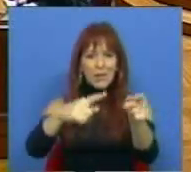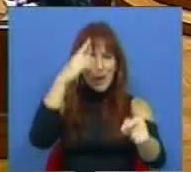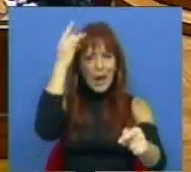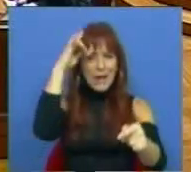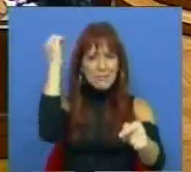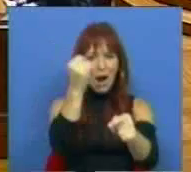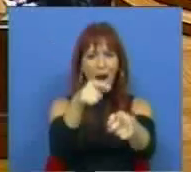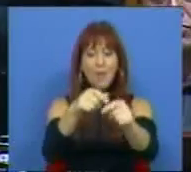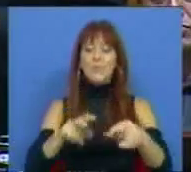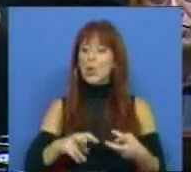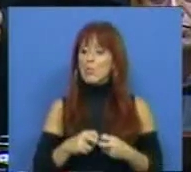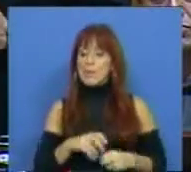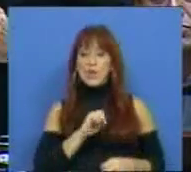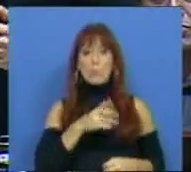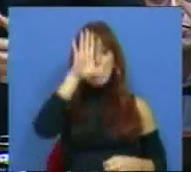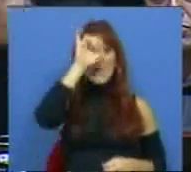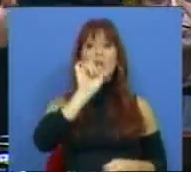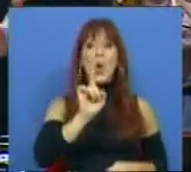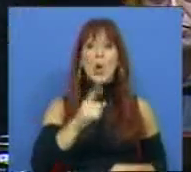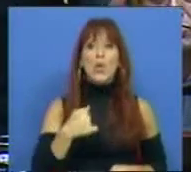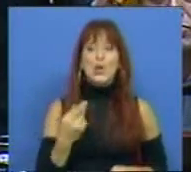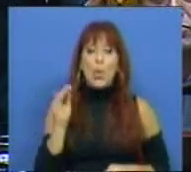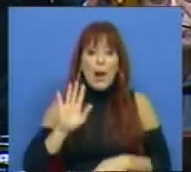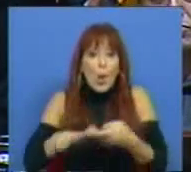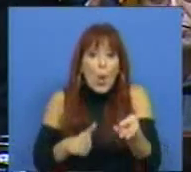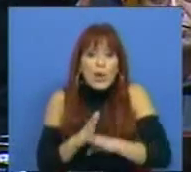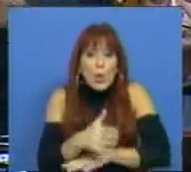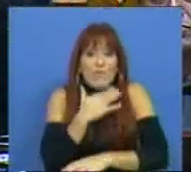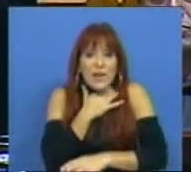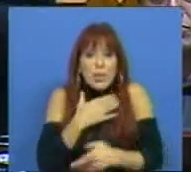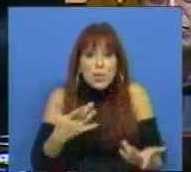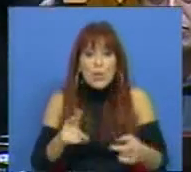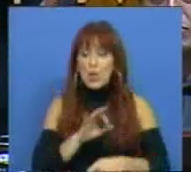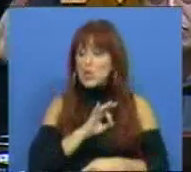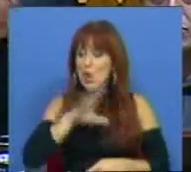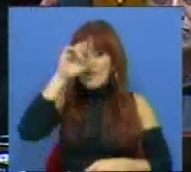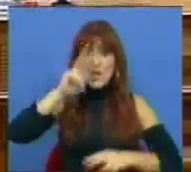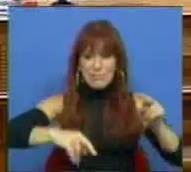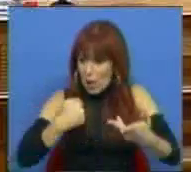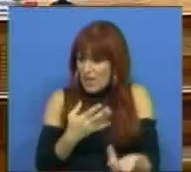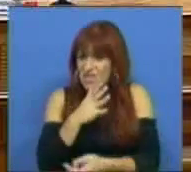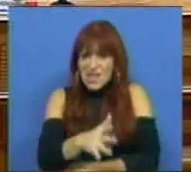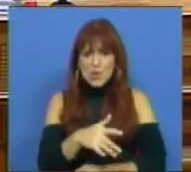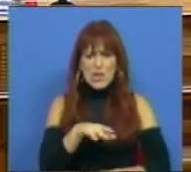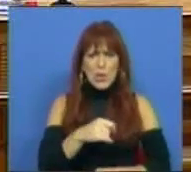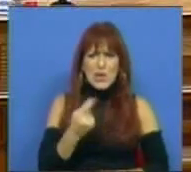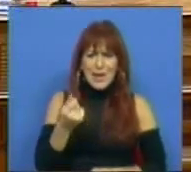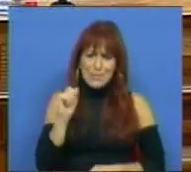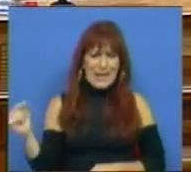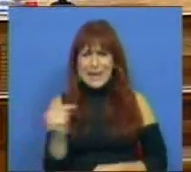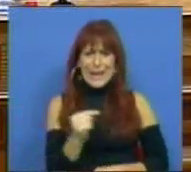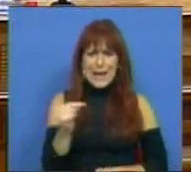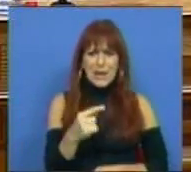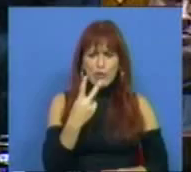foi um crime. O problema, Sr. Primeiro-Ministro, é que o banco continua falido. O Sr. Ministro das Finanças acabou de lhe dizer situação líquida